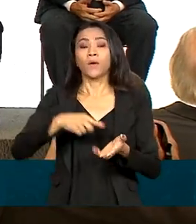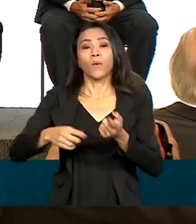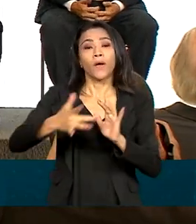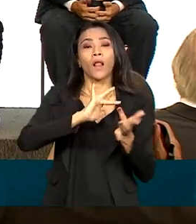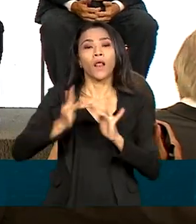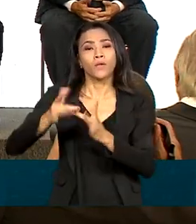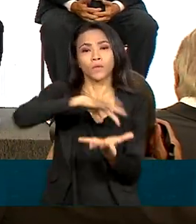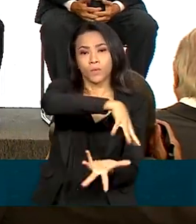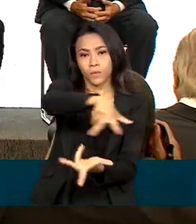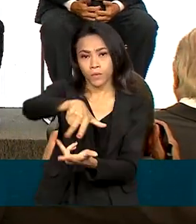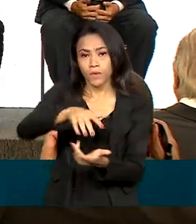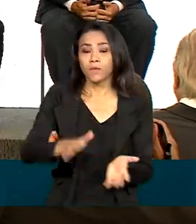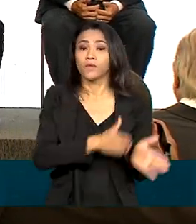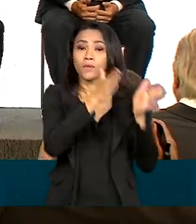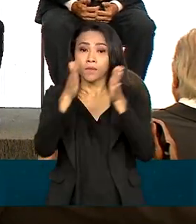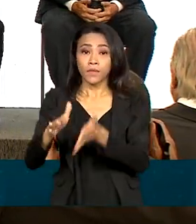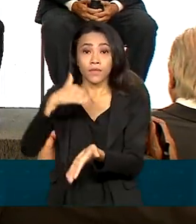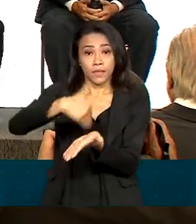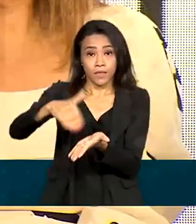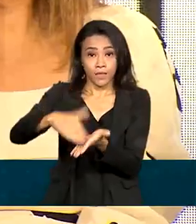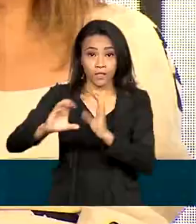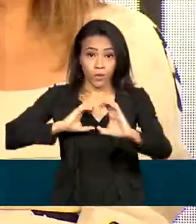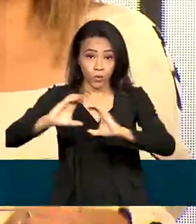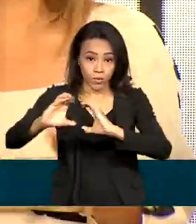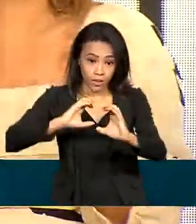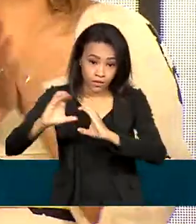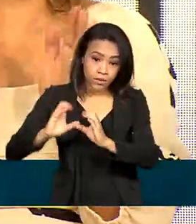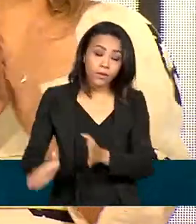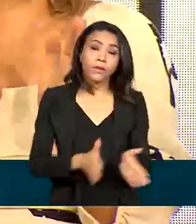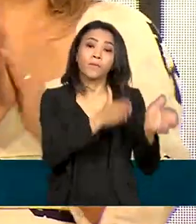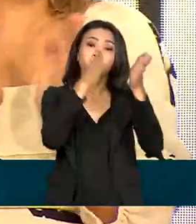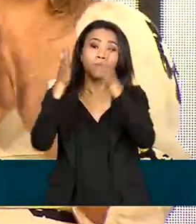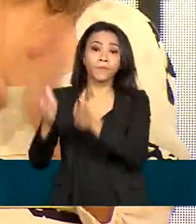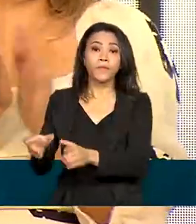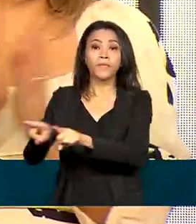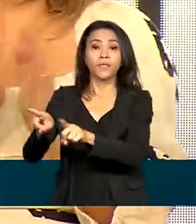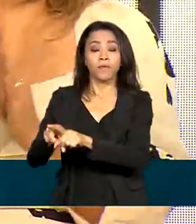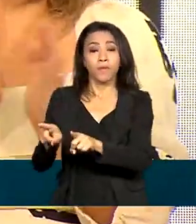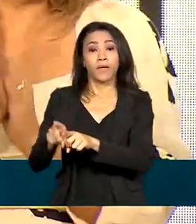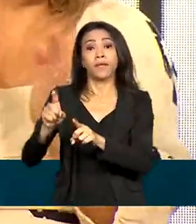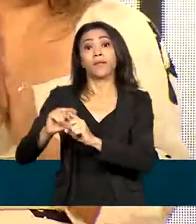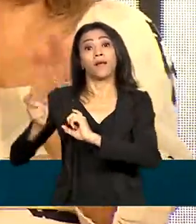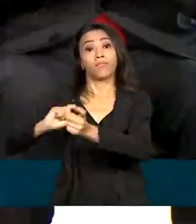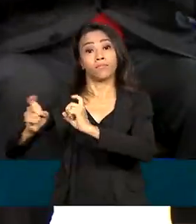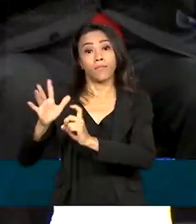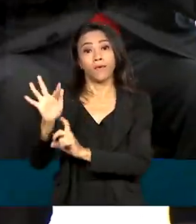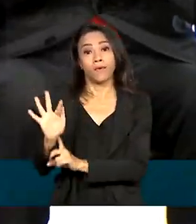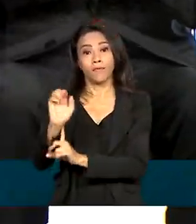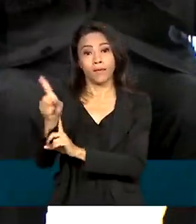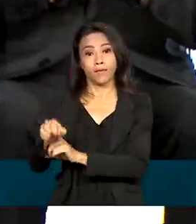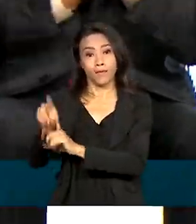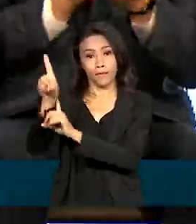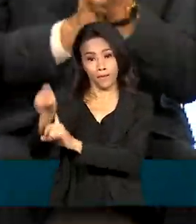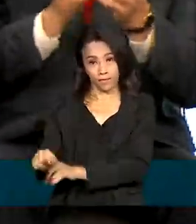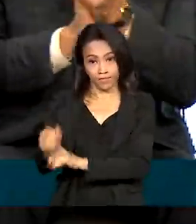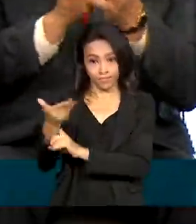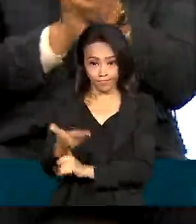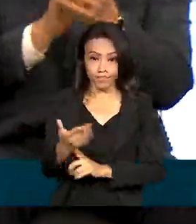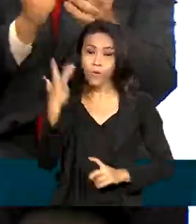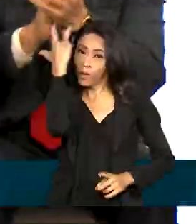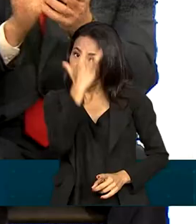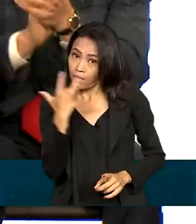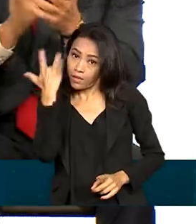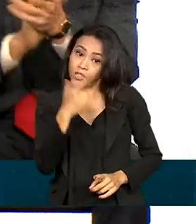Vieira, da Secretaria de Comunicação Social, Paulo Pimenta, e da Fazenda, Fernando Haddad. Lula também participou da